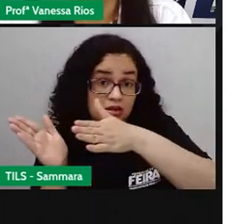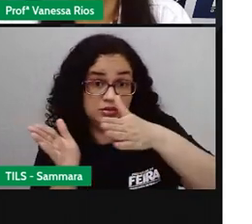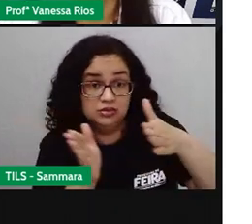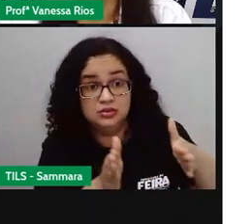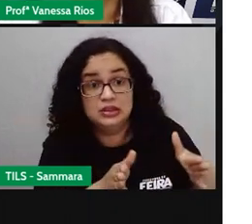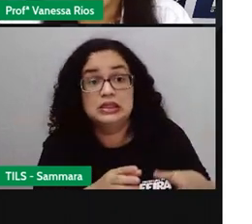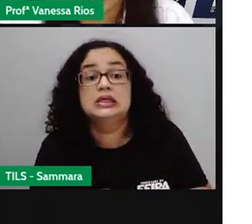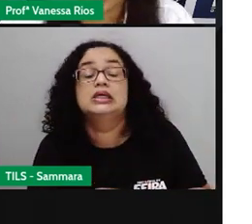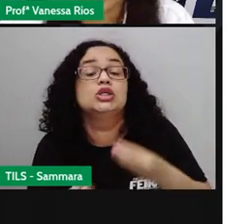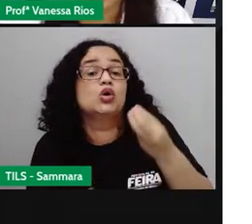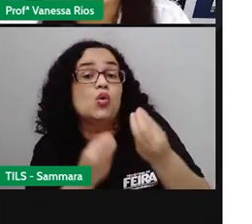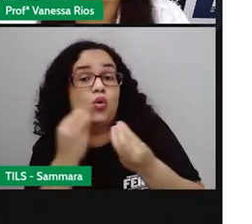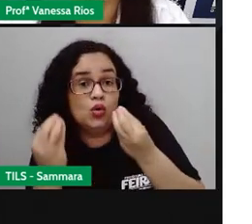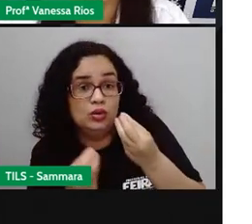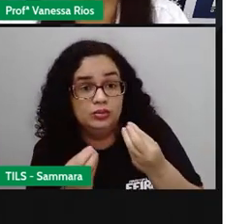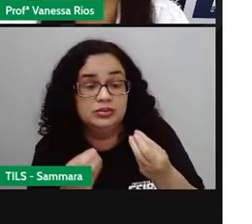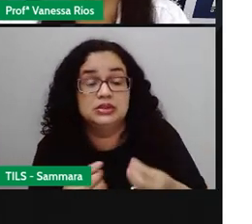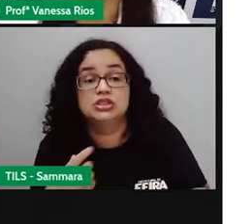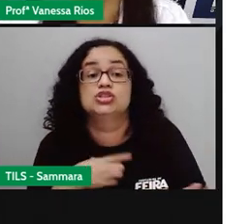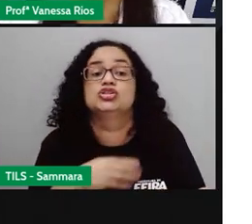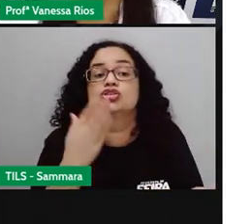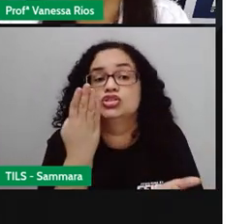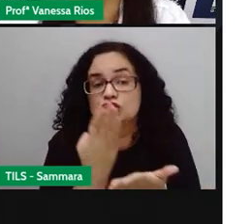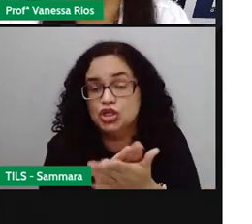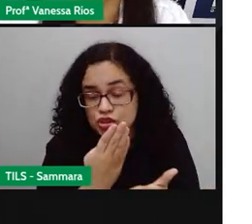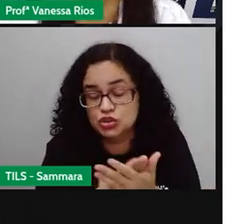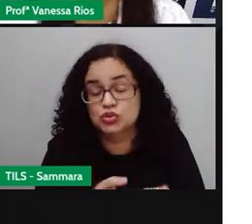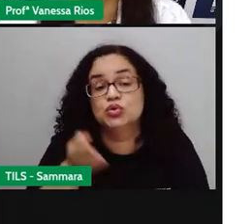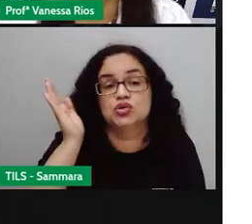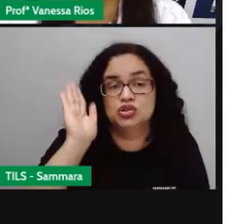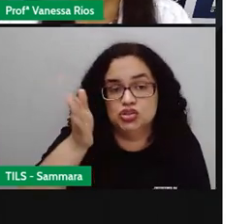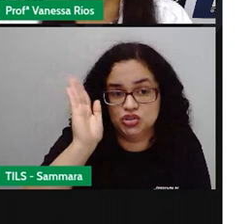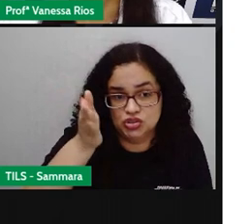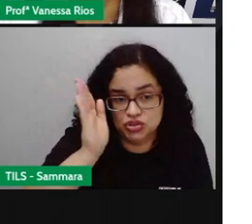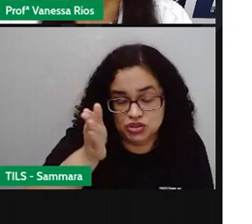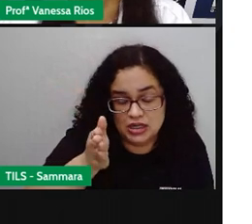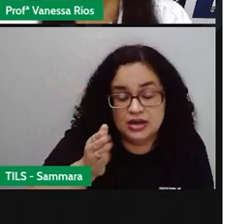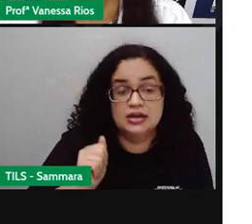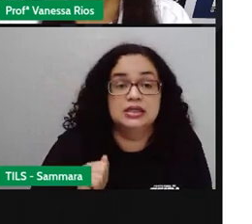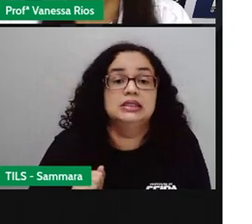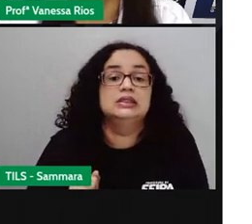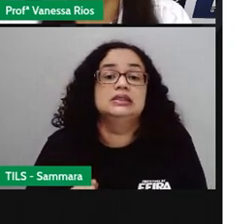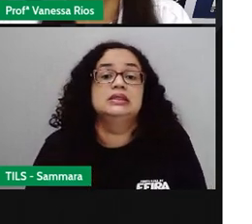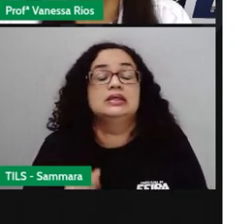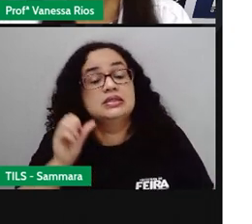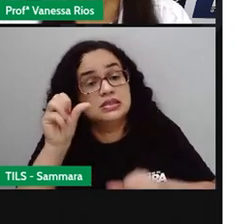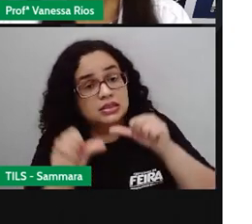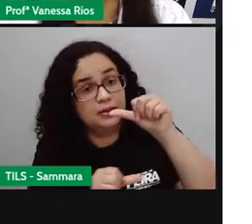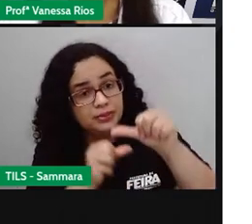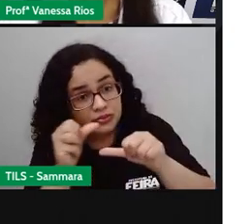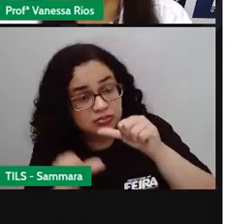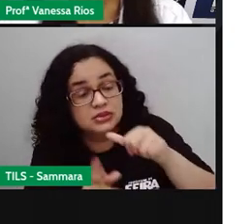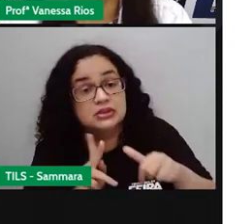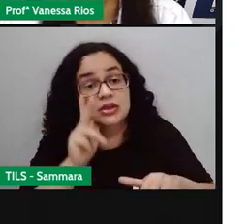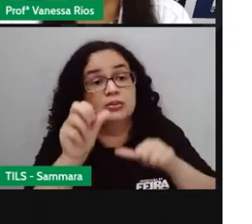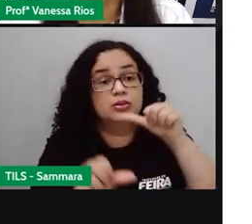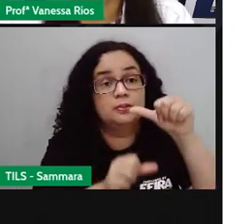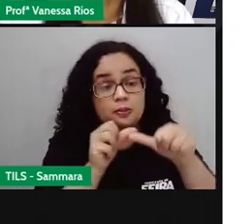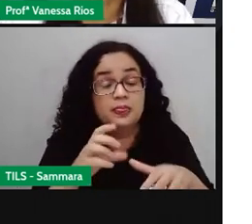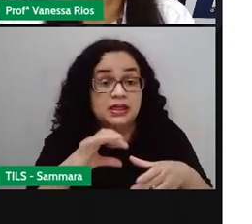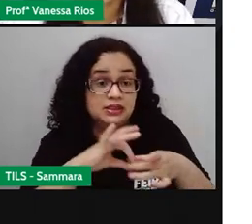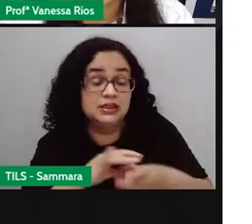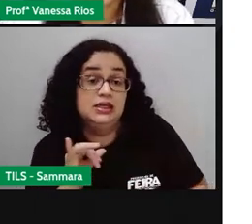também nos modos. A gente já estudou sobre isso. E aí, toda essa variação é preciso estar adequada à